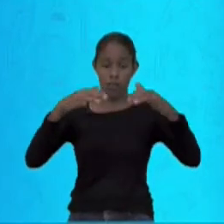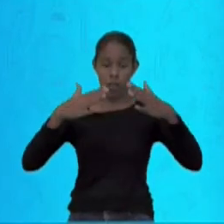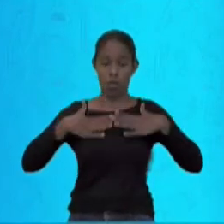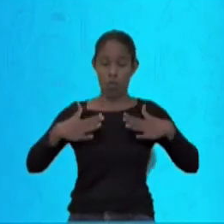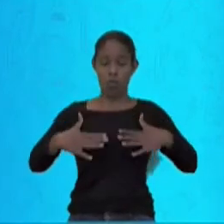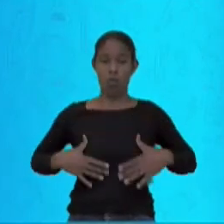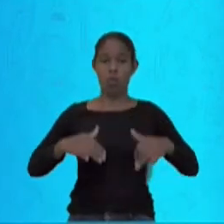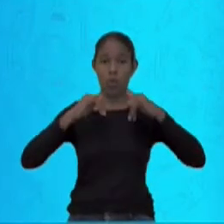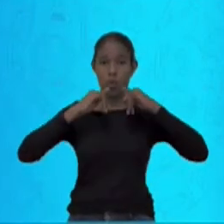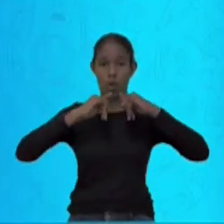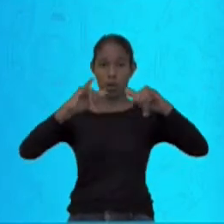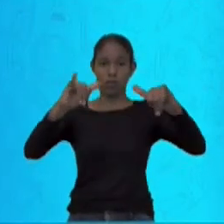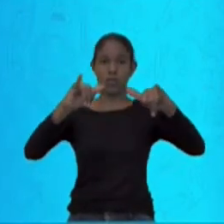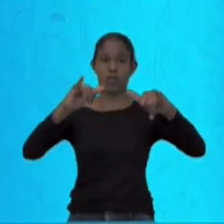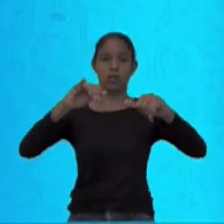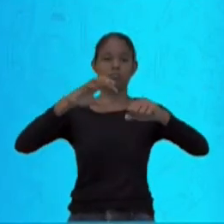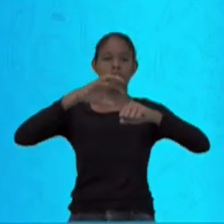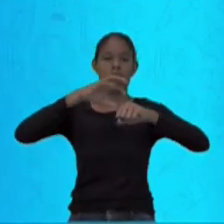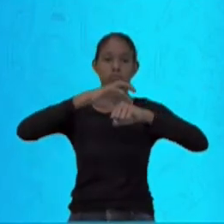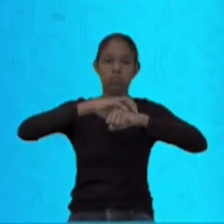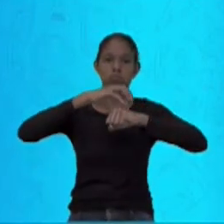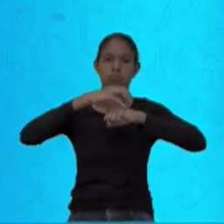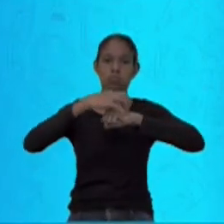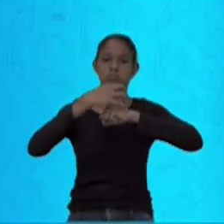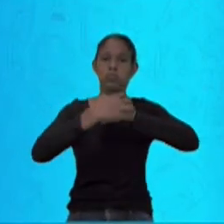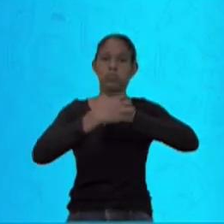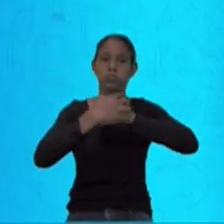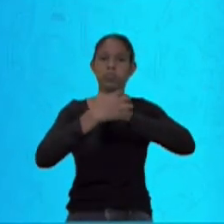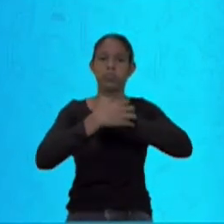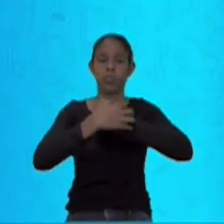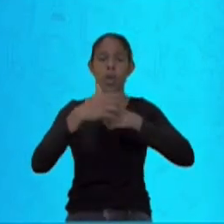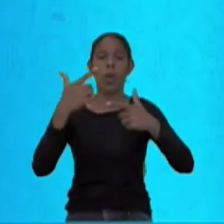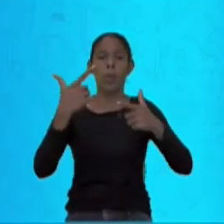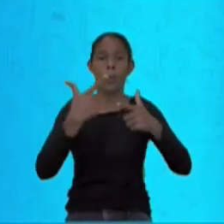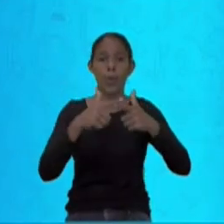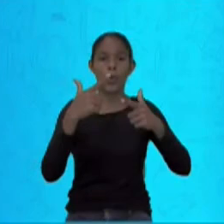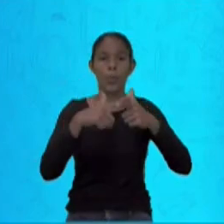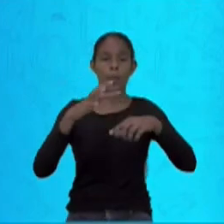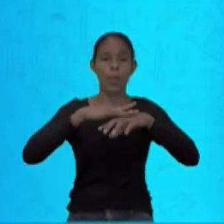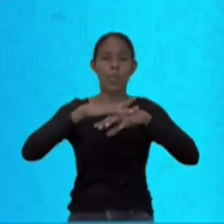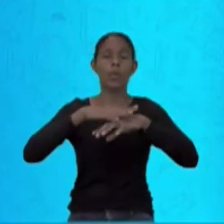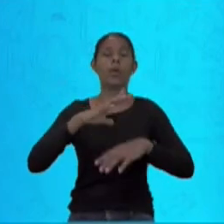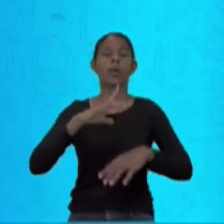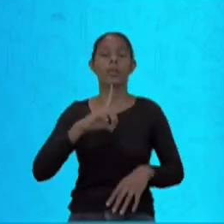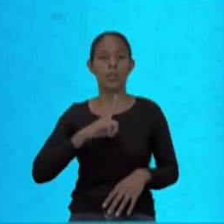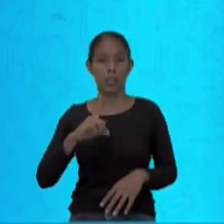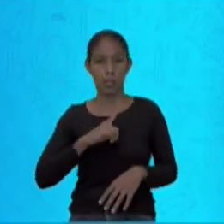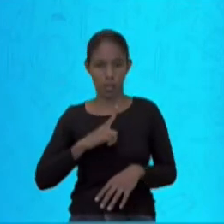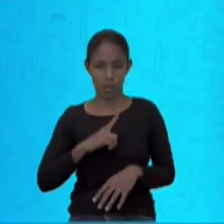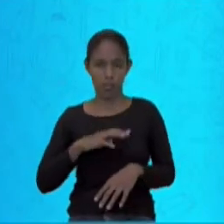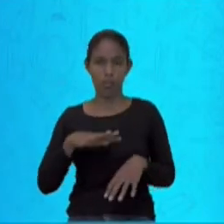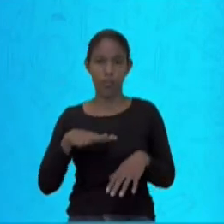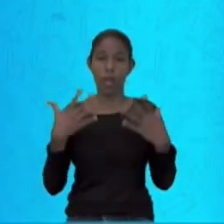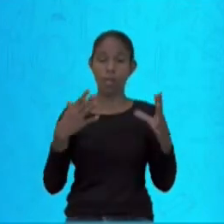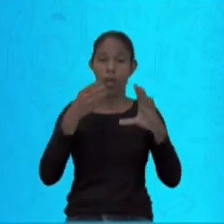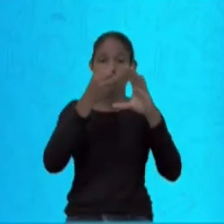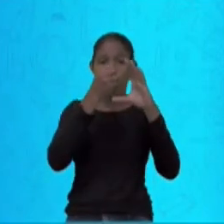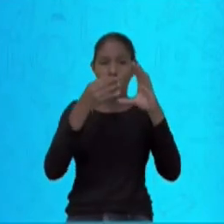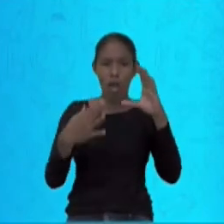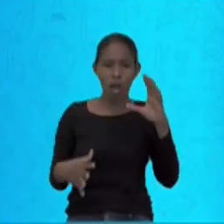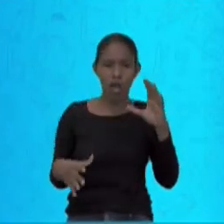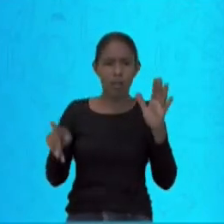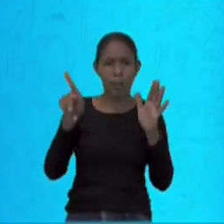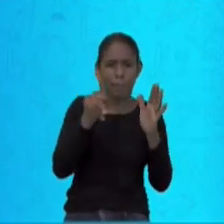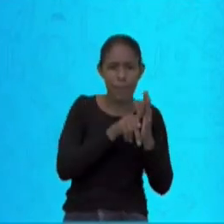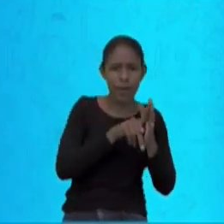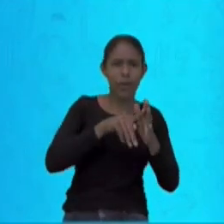antígeno. O que vai diferenciar esses sintomas de outra virose comum é justamente os sintomas que não é comum